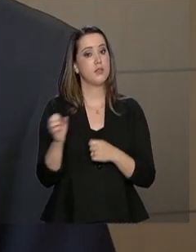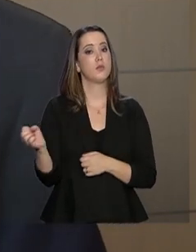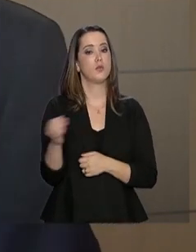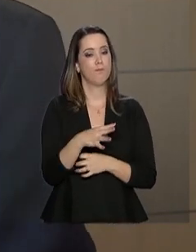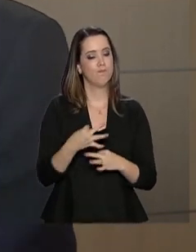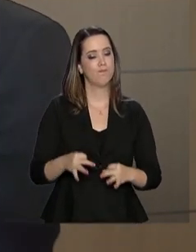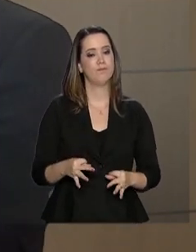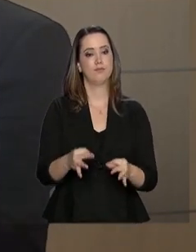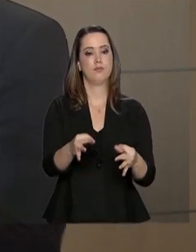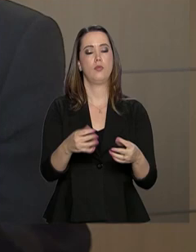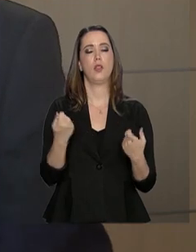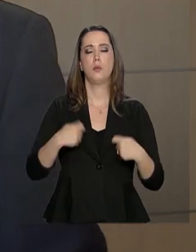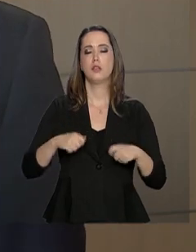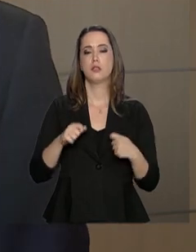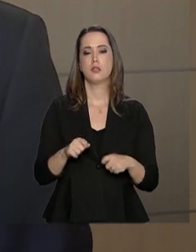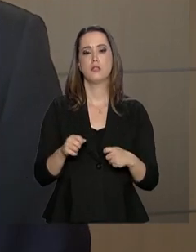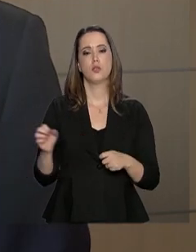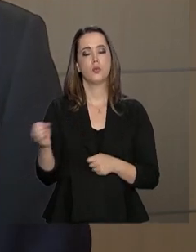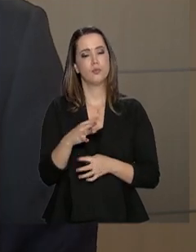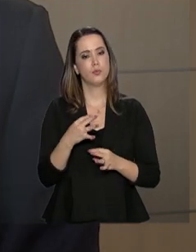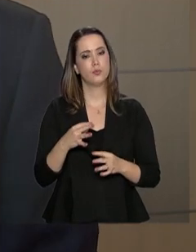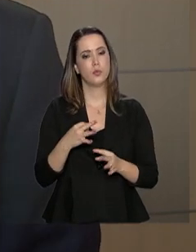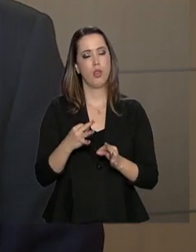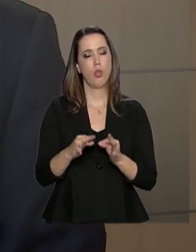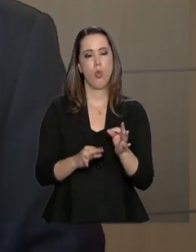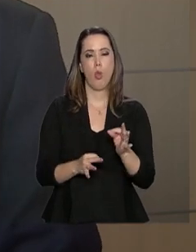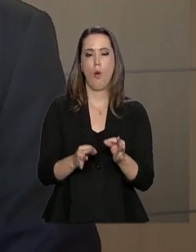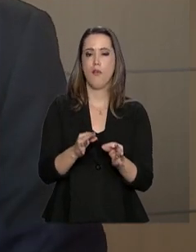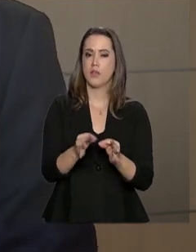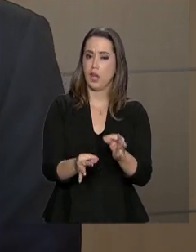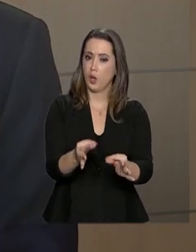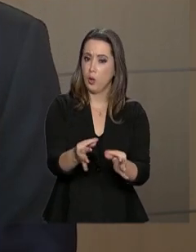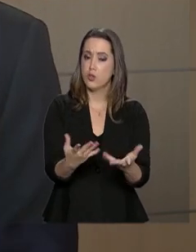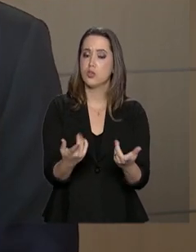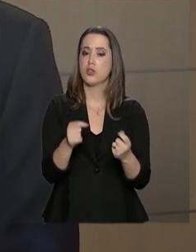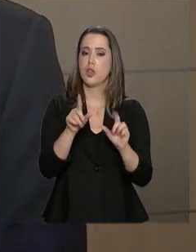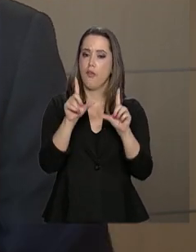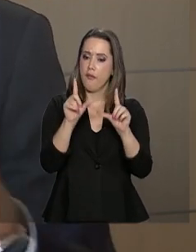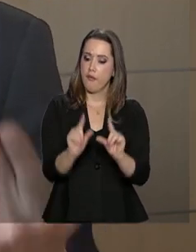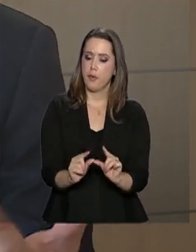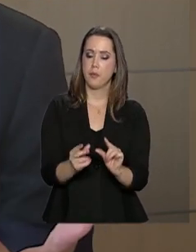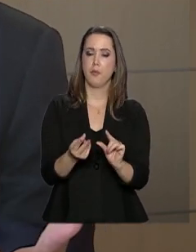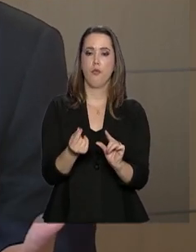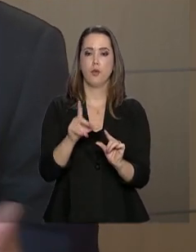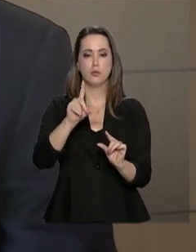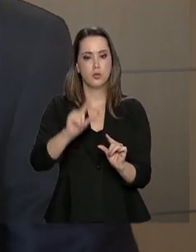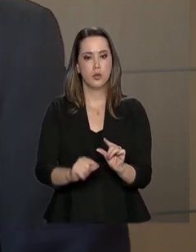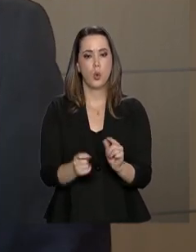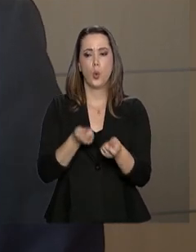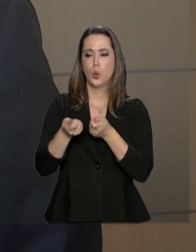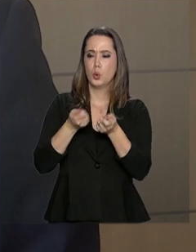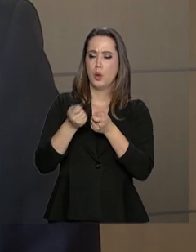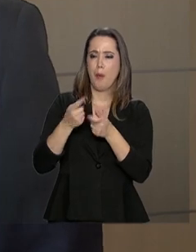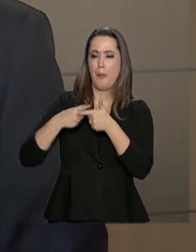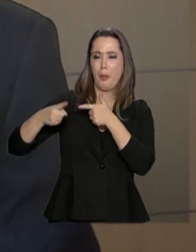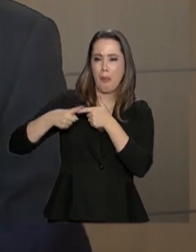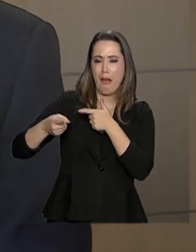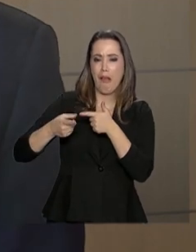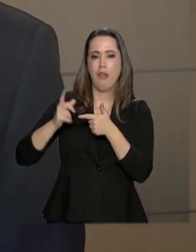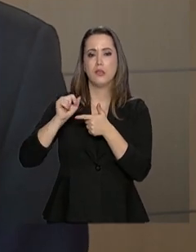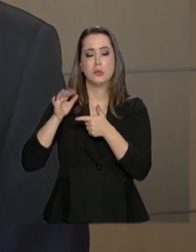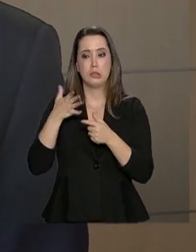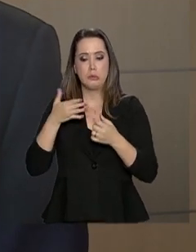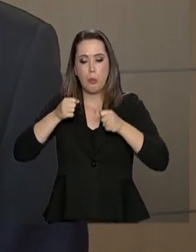tecnológica. Ele precisa de novas tecnologias que garantem a ele produzir com um custo menor, controlar pragas, expandir produção,